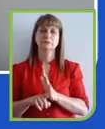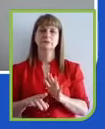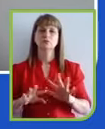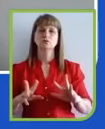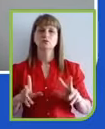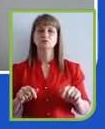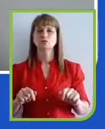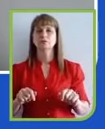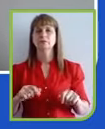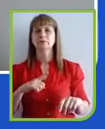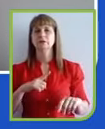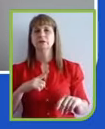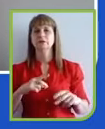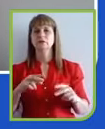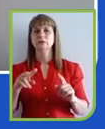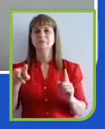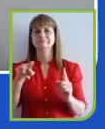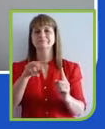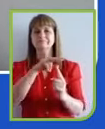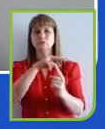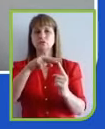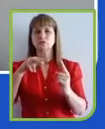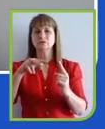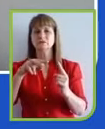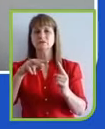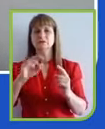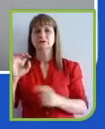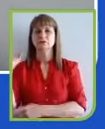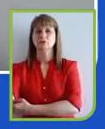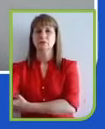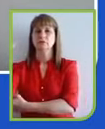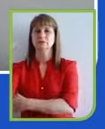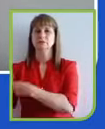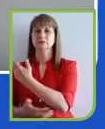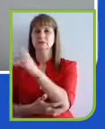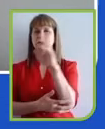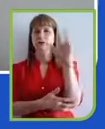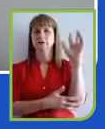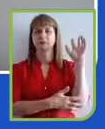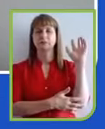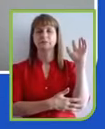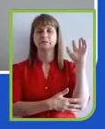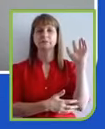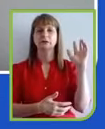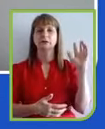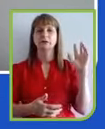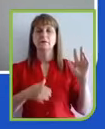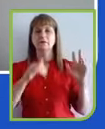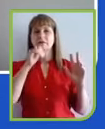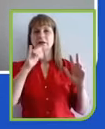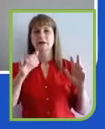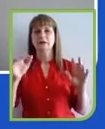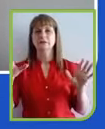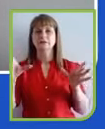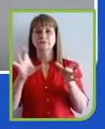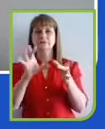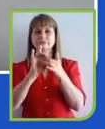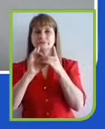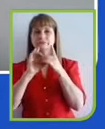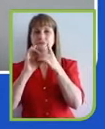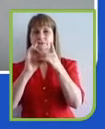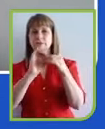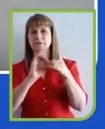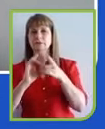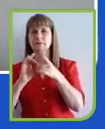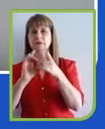visão ecossistema. Mas, se é para falar de interdependência, que eu estou destacando como uma tendência importante, eu preciso puxar de novo o princípio